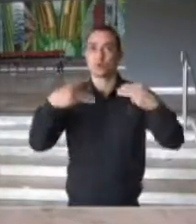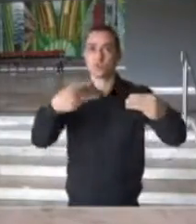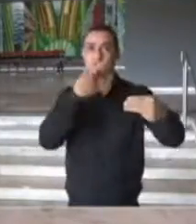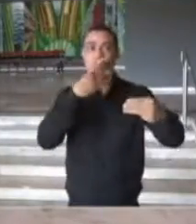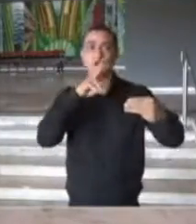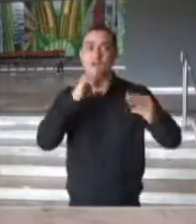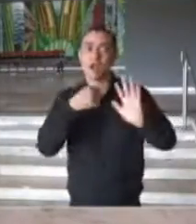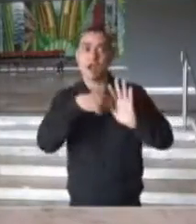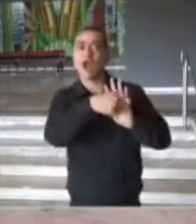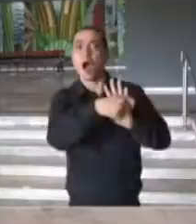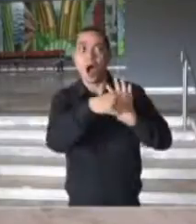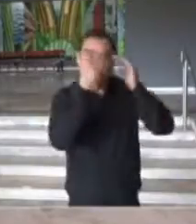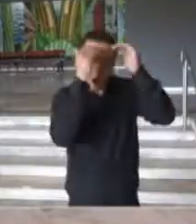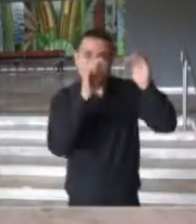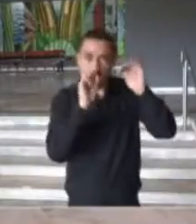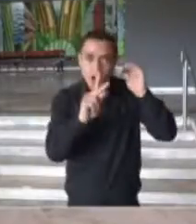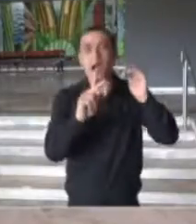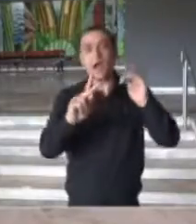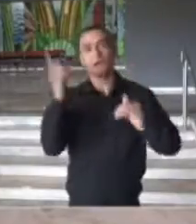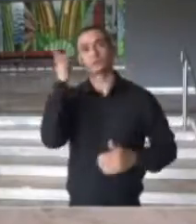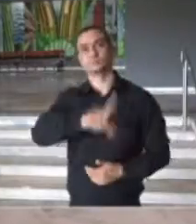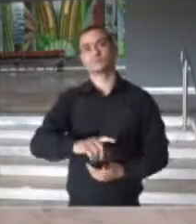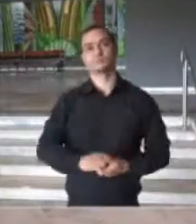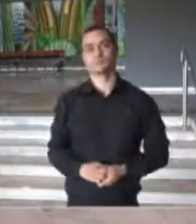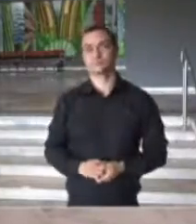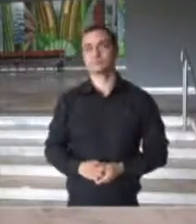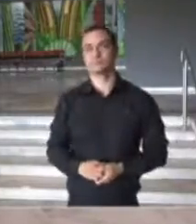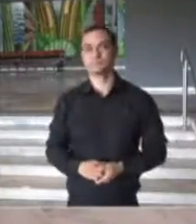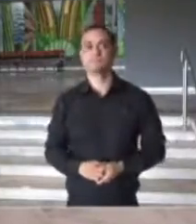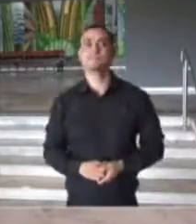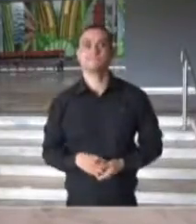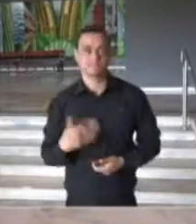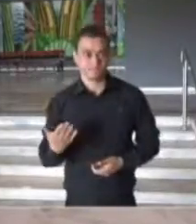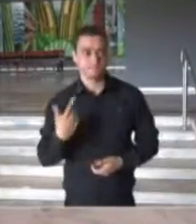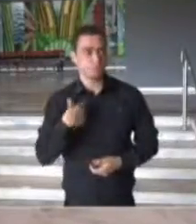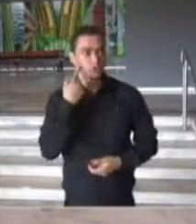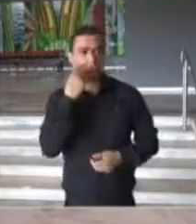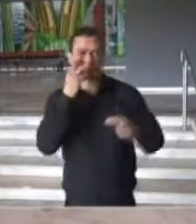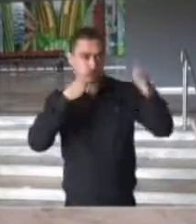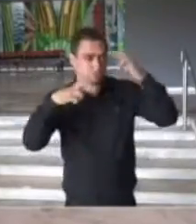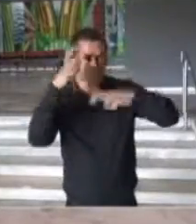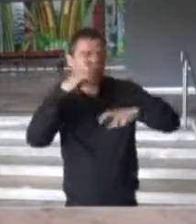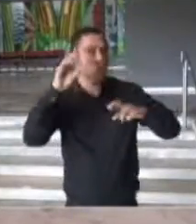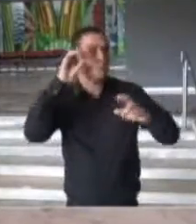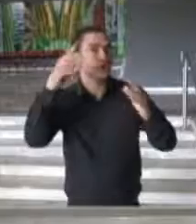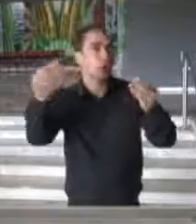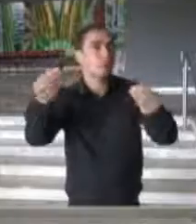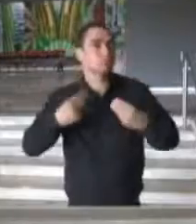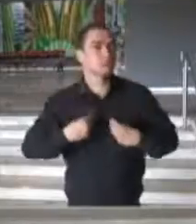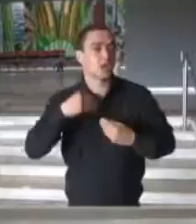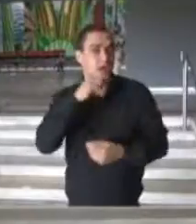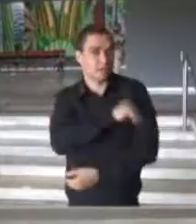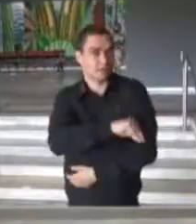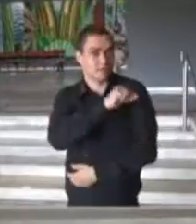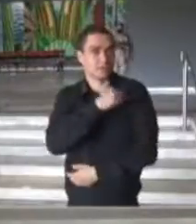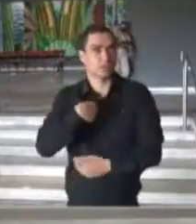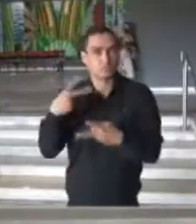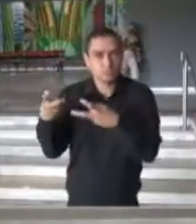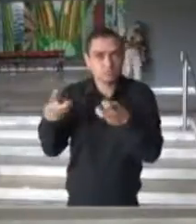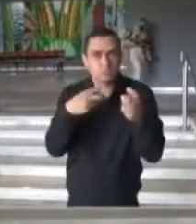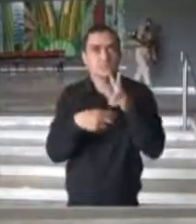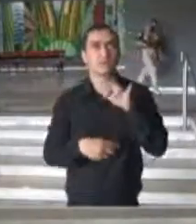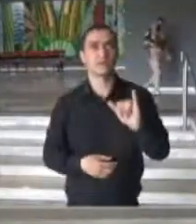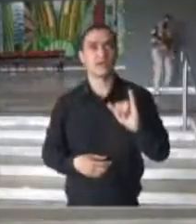preconizado pelo Ministério da Saúde. Governador. Seremos vigilantes nesse processo de entrega das vacinas e, mais uma vez,